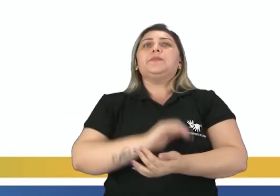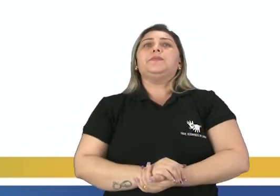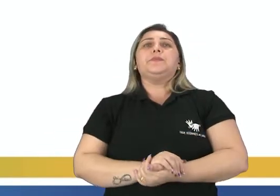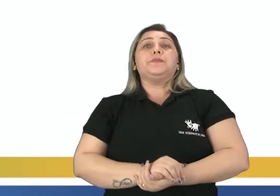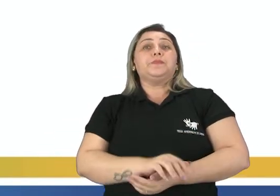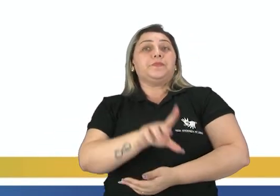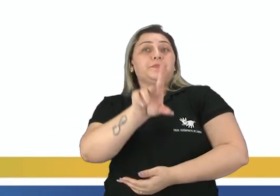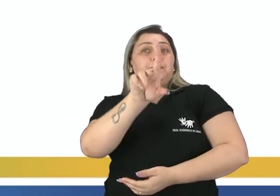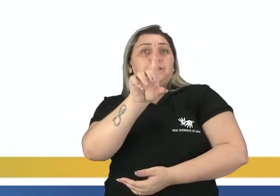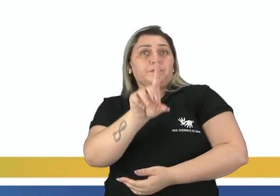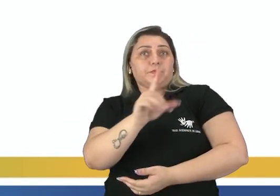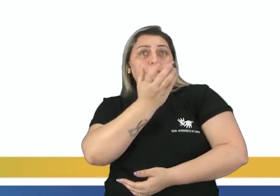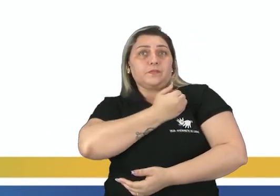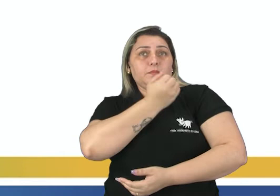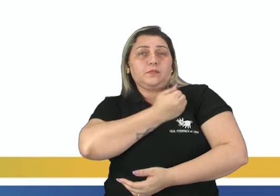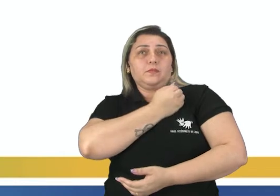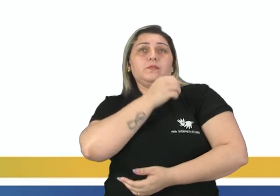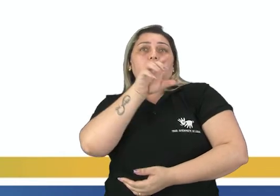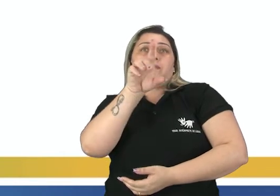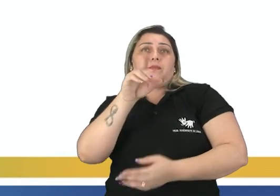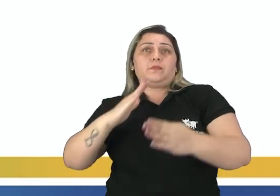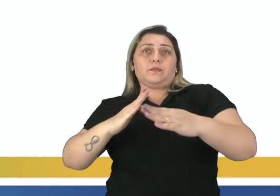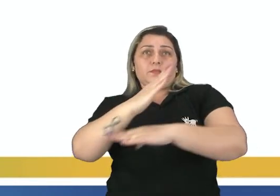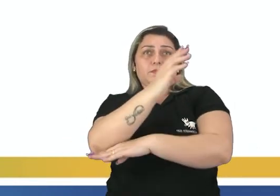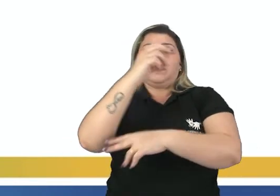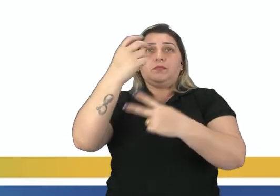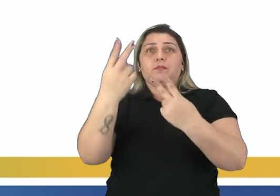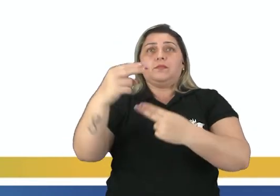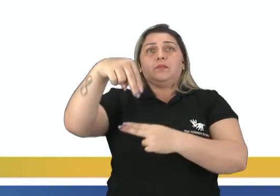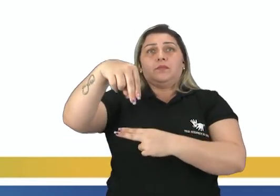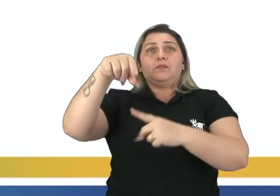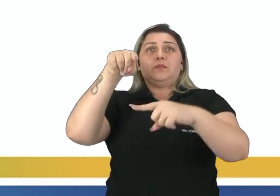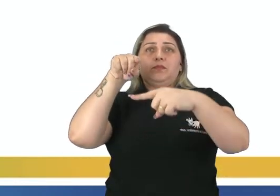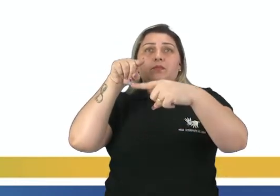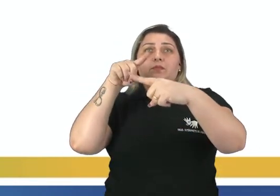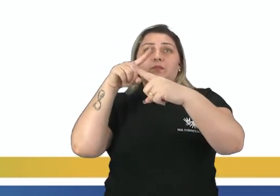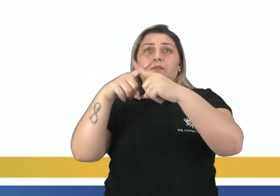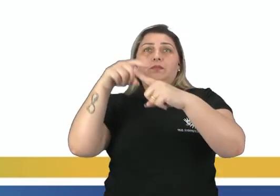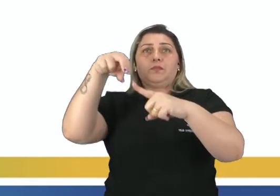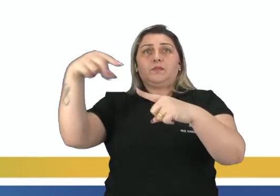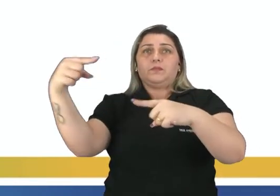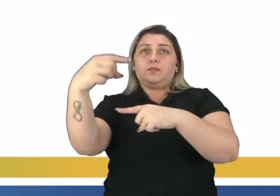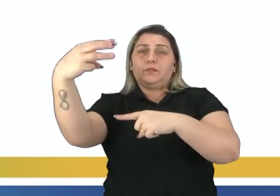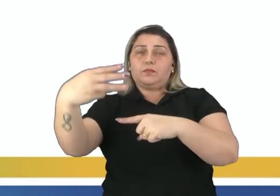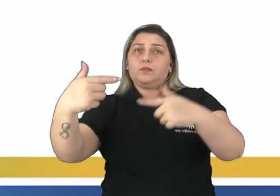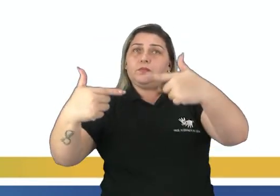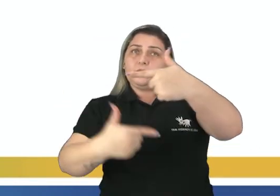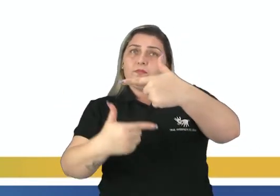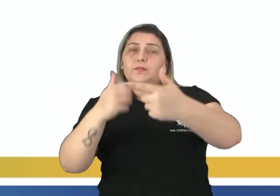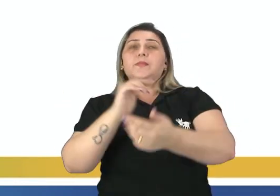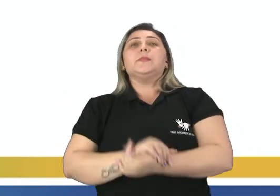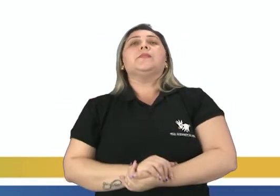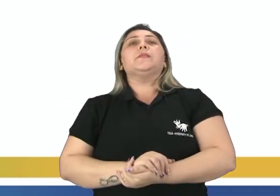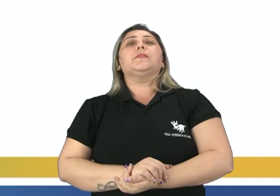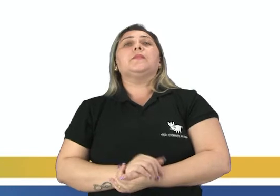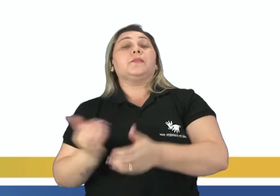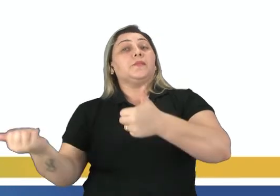forma. Número de diagonais é igual a n que multiplica n menos 3 sobre 2.